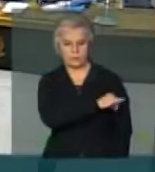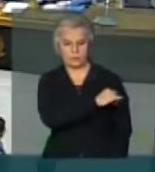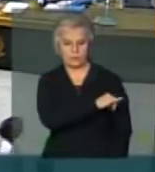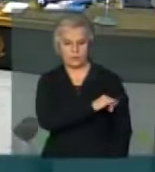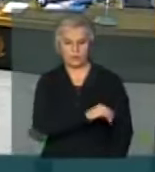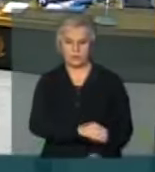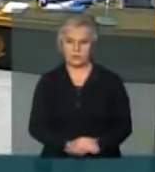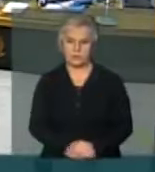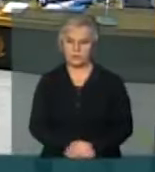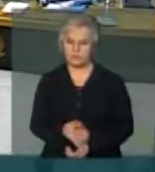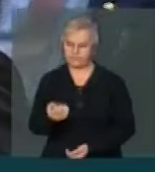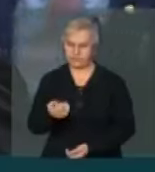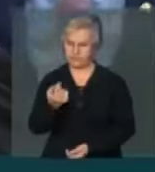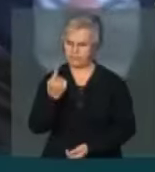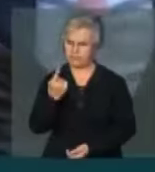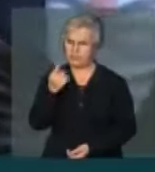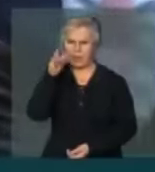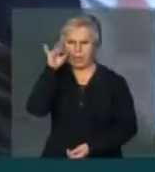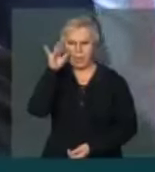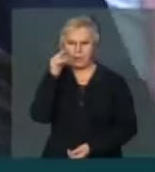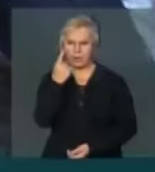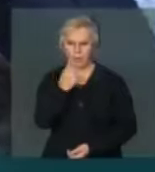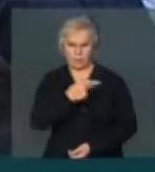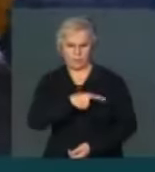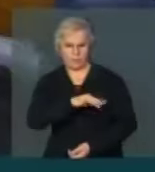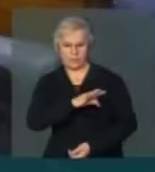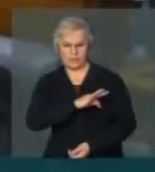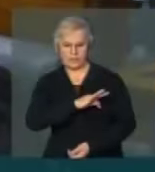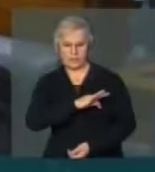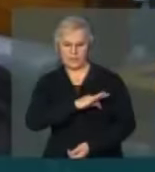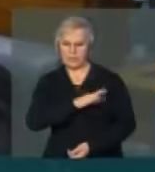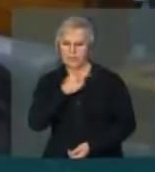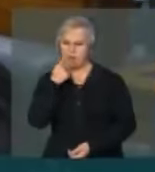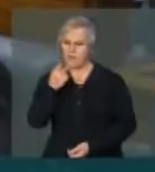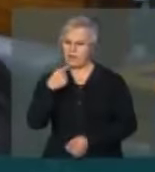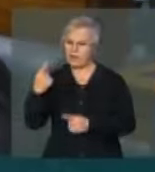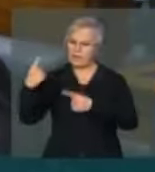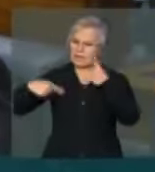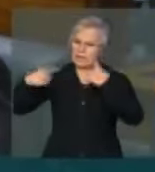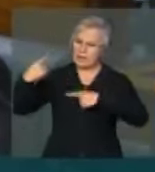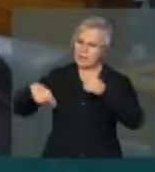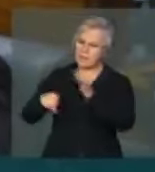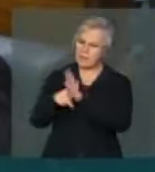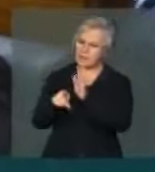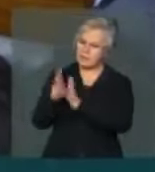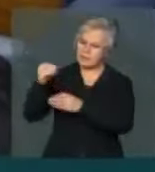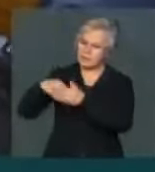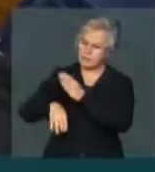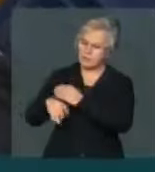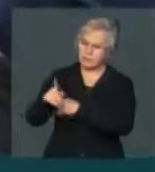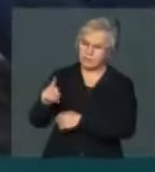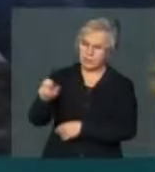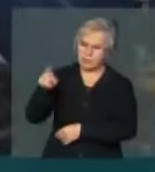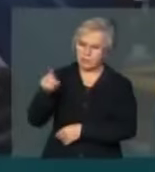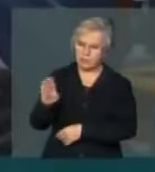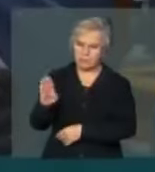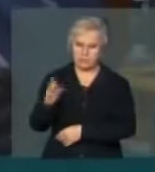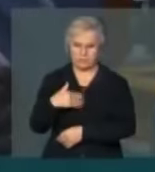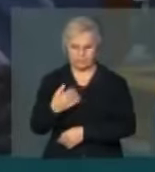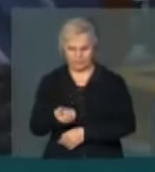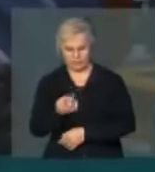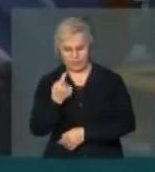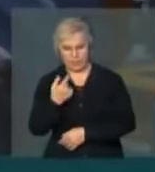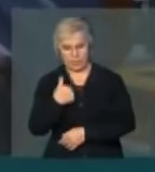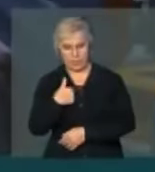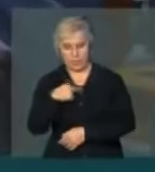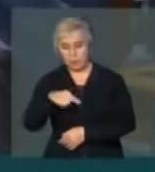interessante ver um petista reclamar das divergências do PSDB. Eu sinceramente prefiro as divergências do